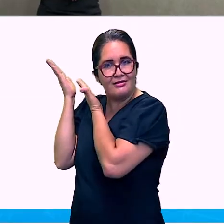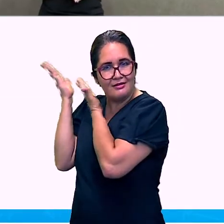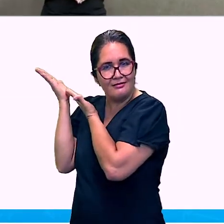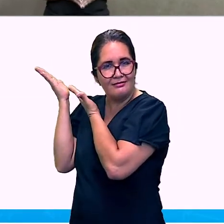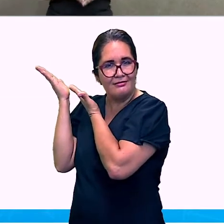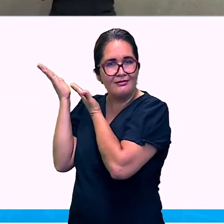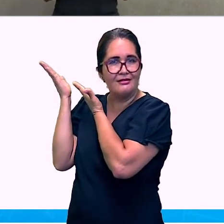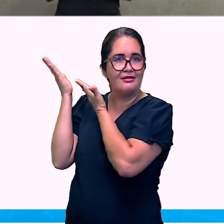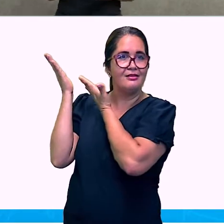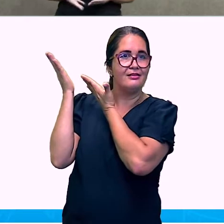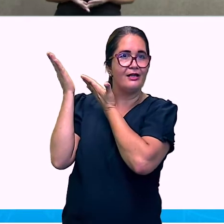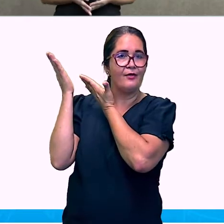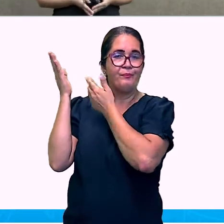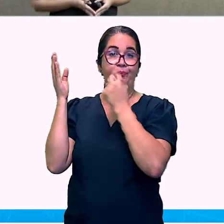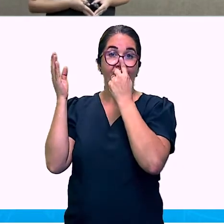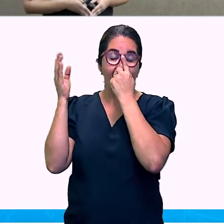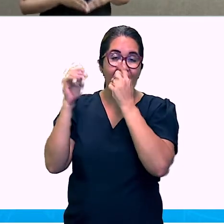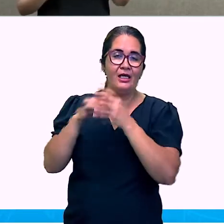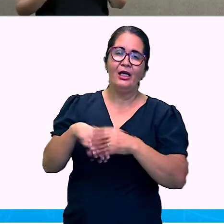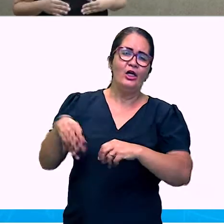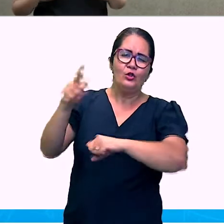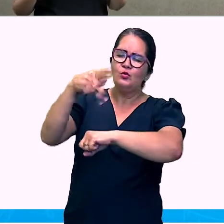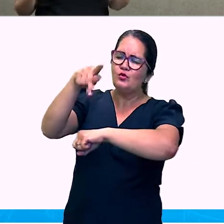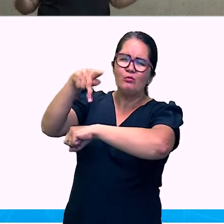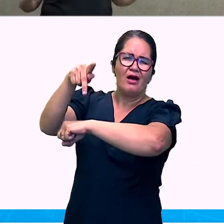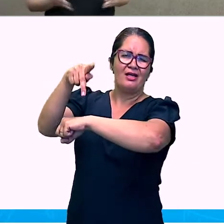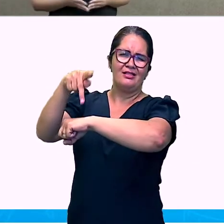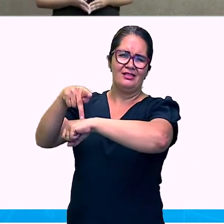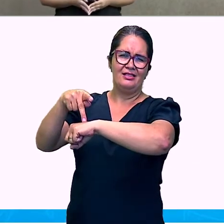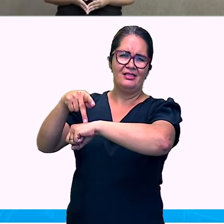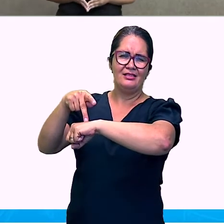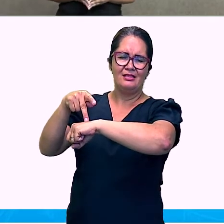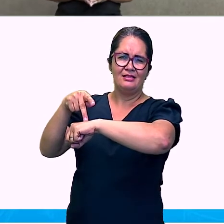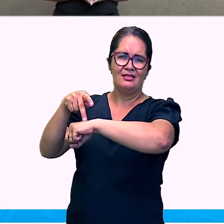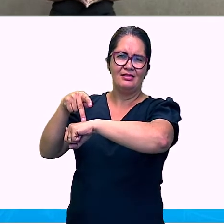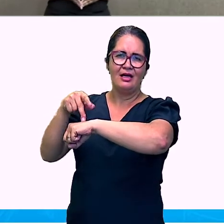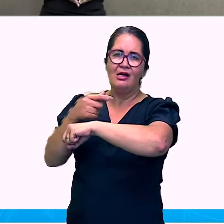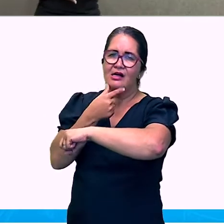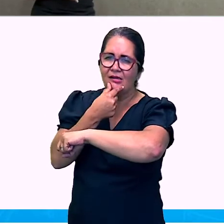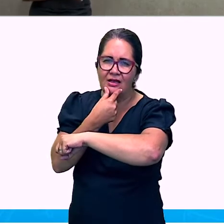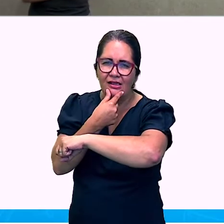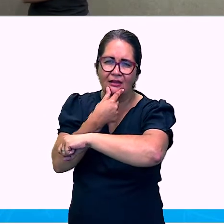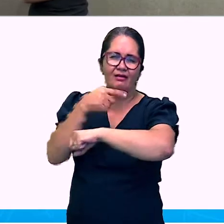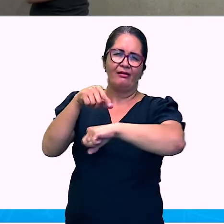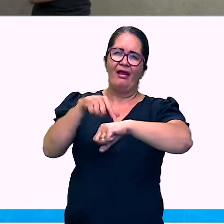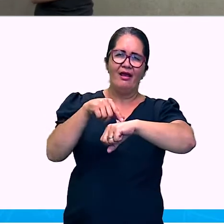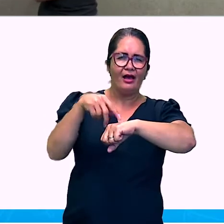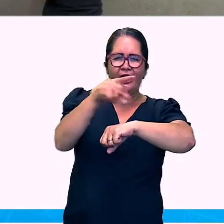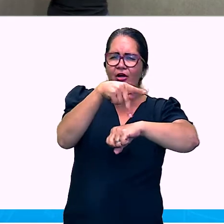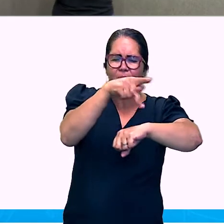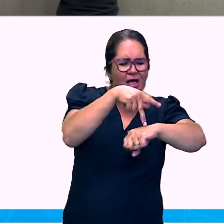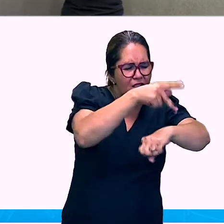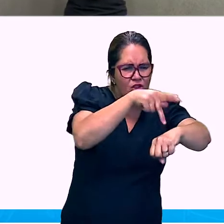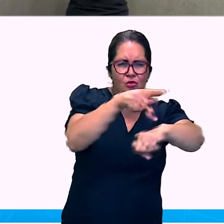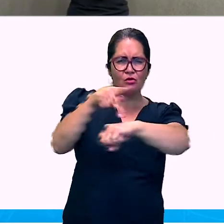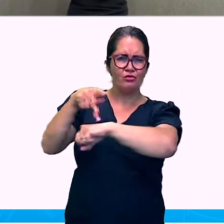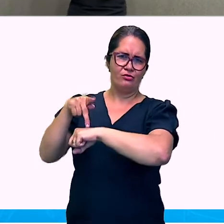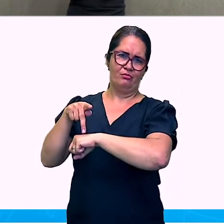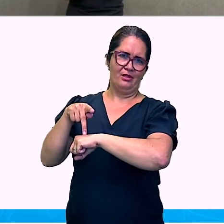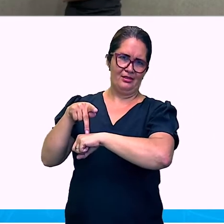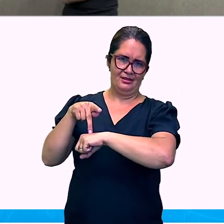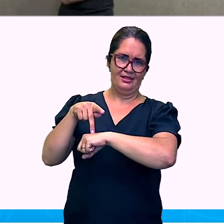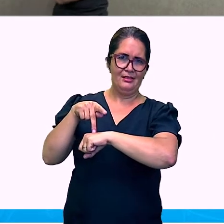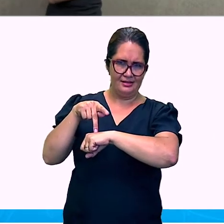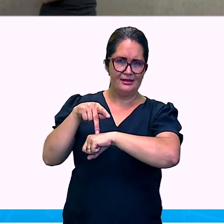E na Inglaterra. William Shakespeare. Miguel de Cevantes. Escreveu.